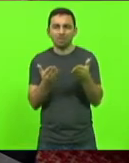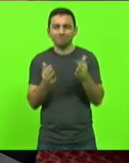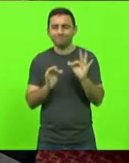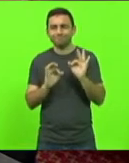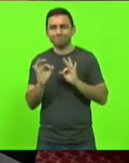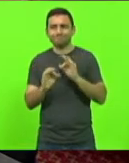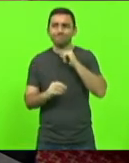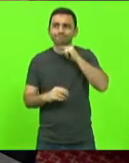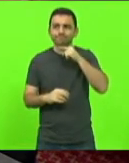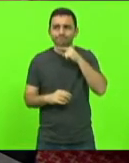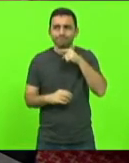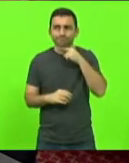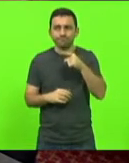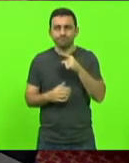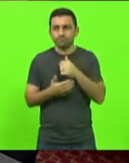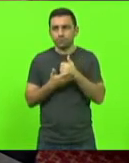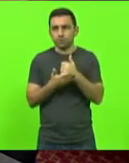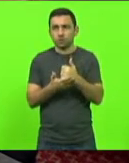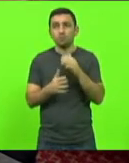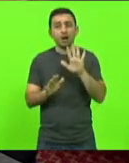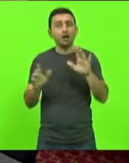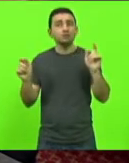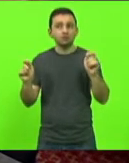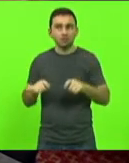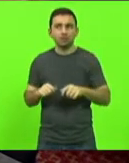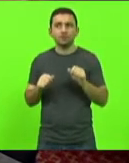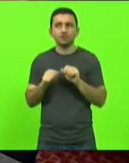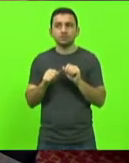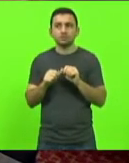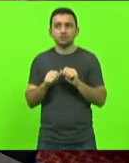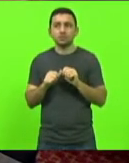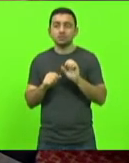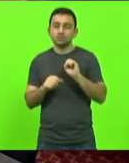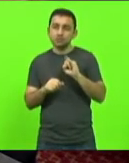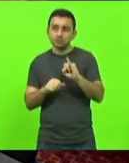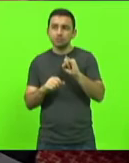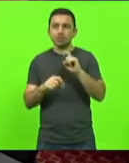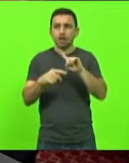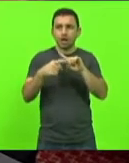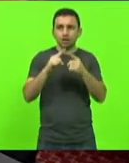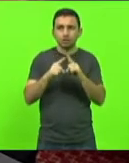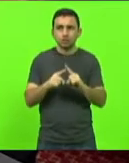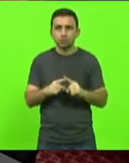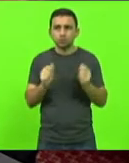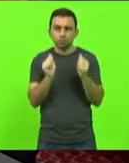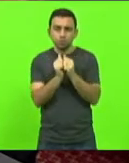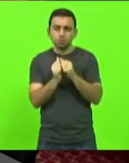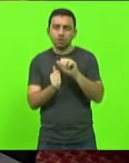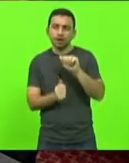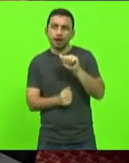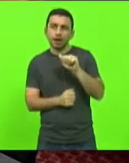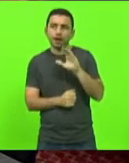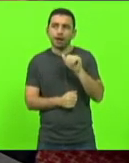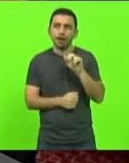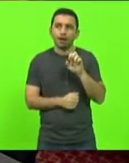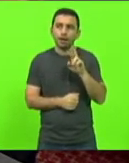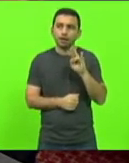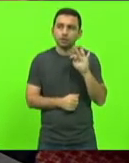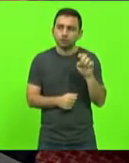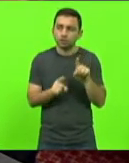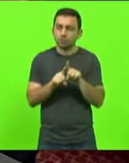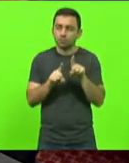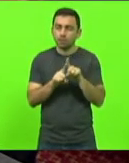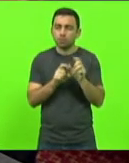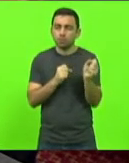tal, mas que poderá ser feito dentro de uma articulação, depois, com a CAERTE e com o próprio Poder Executivo em